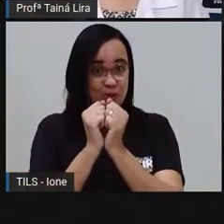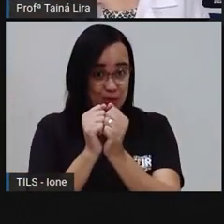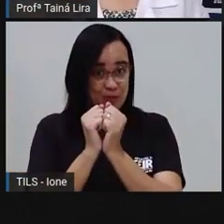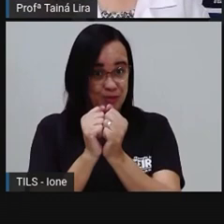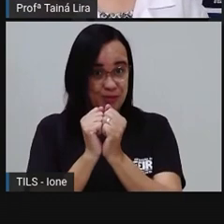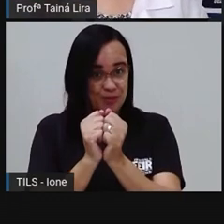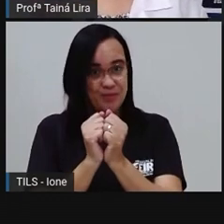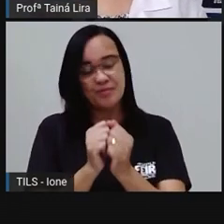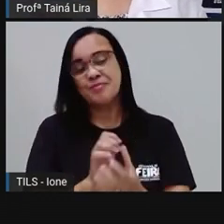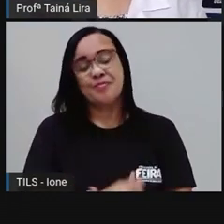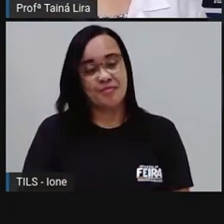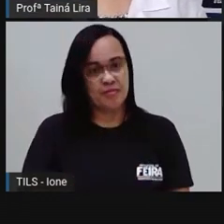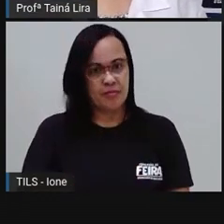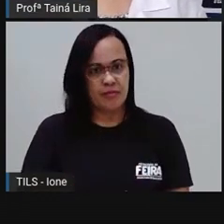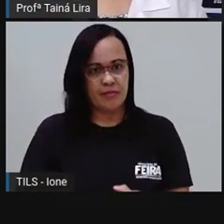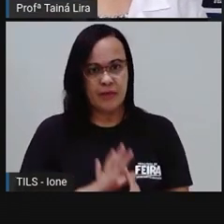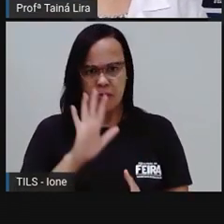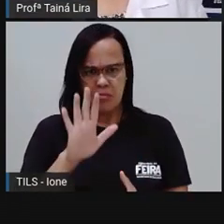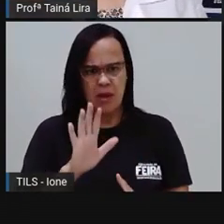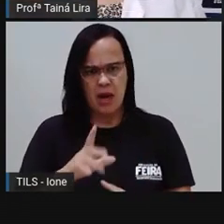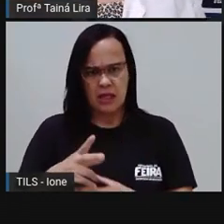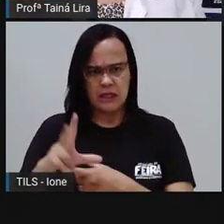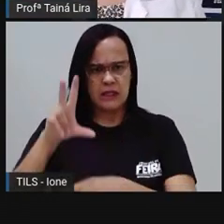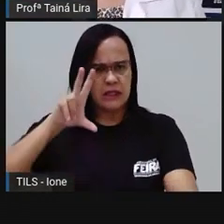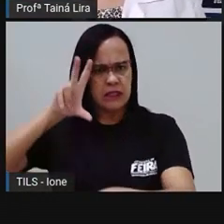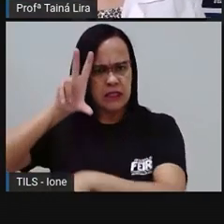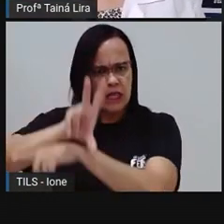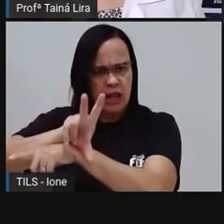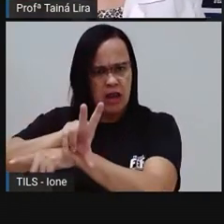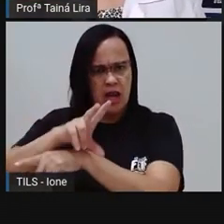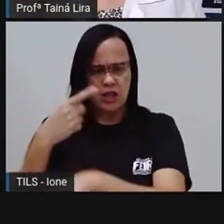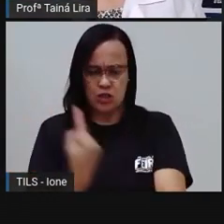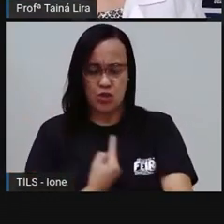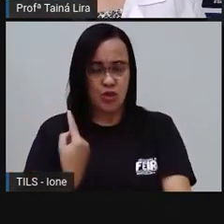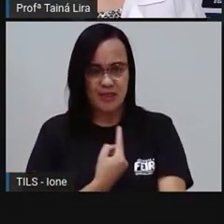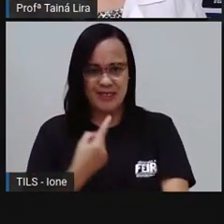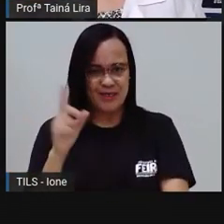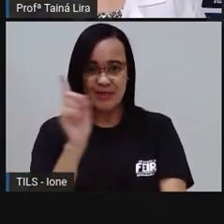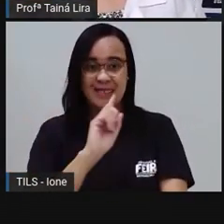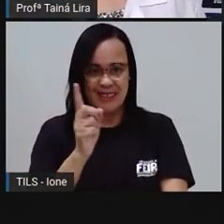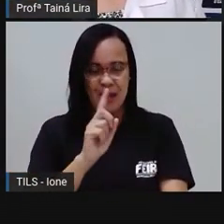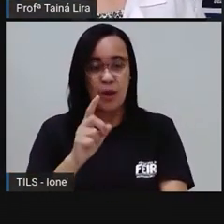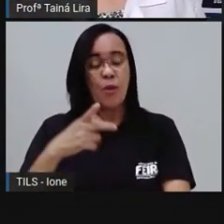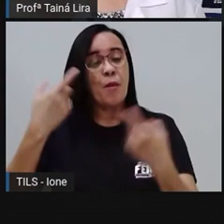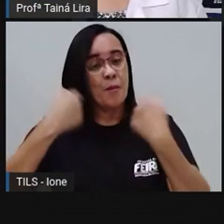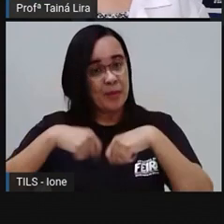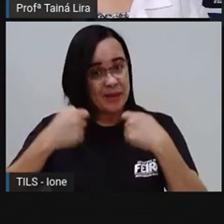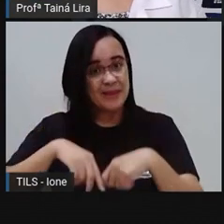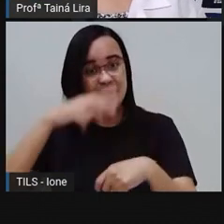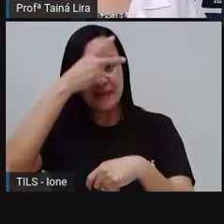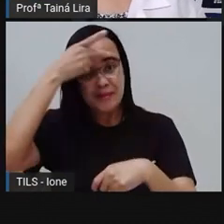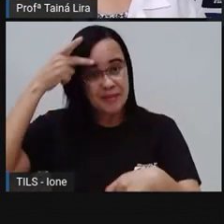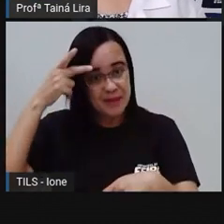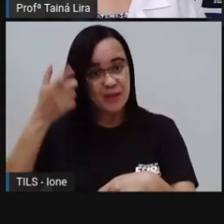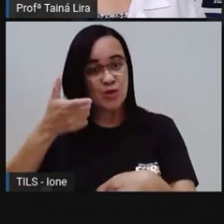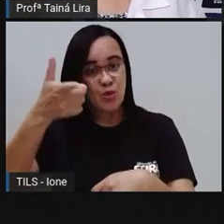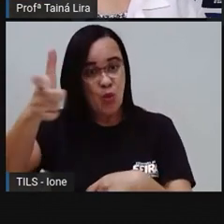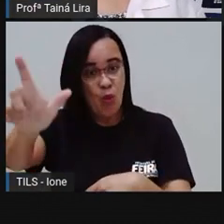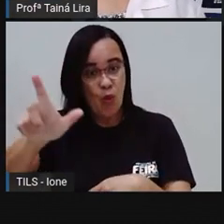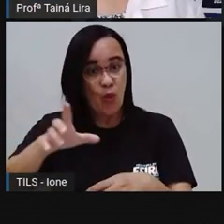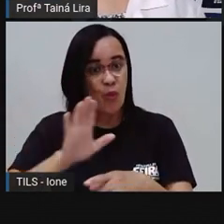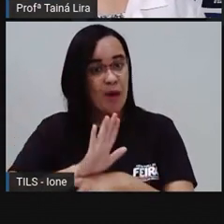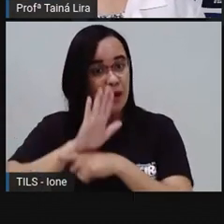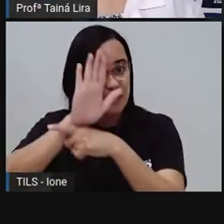Não dá pra vocês fazerem aí Sozinhos Tá bom? Não tem como fazerem aí Vocês